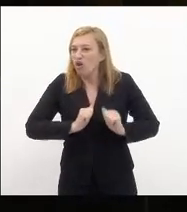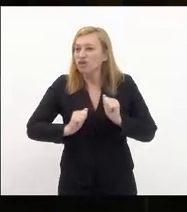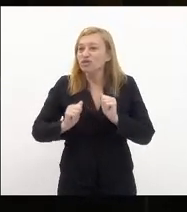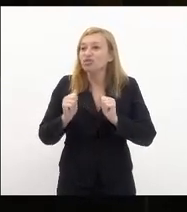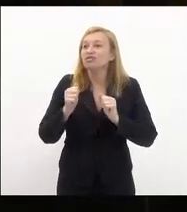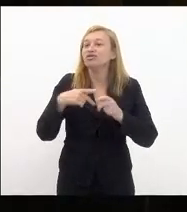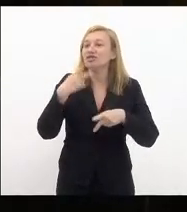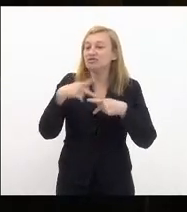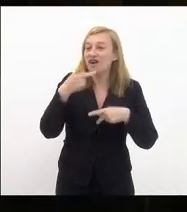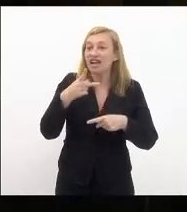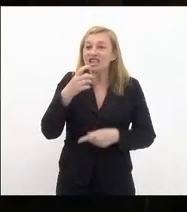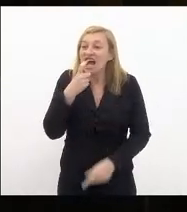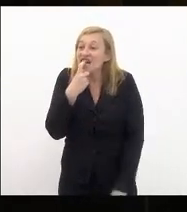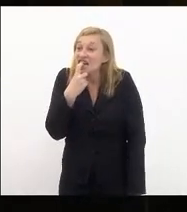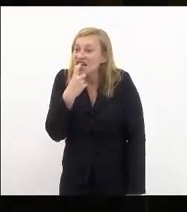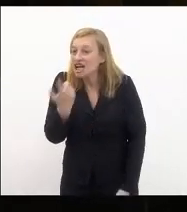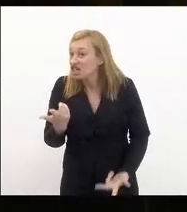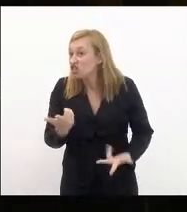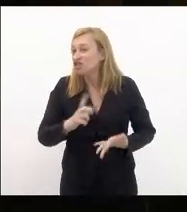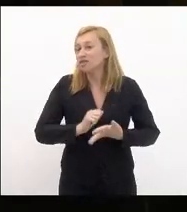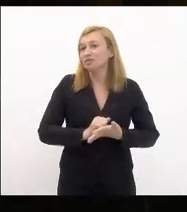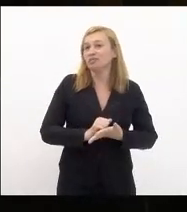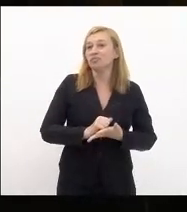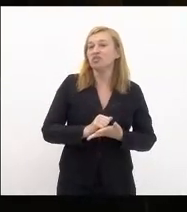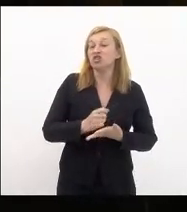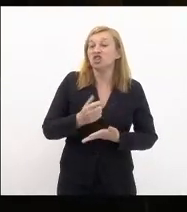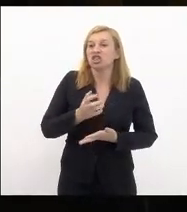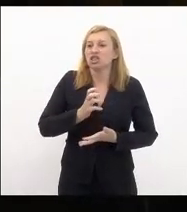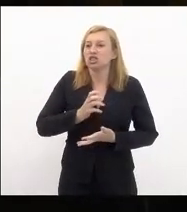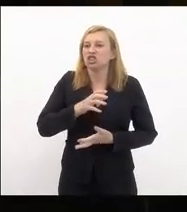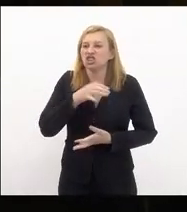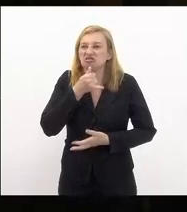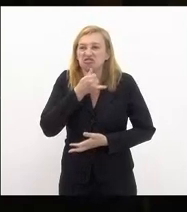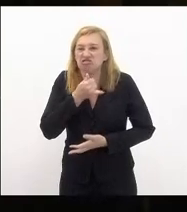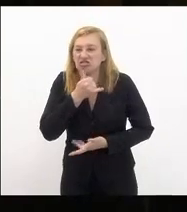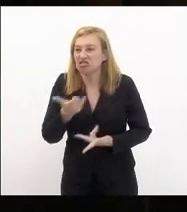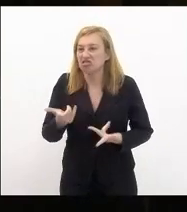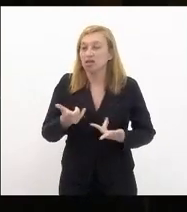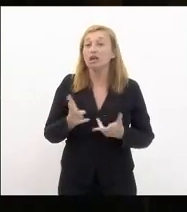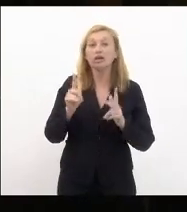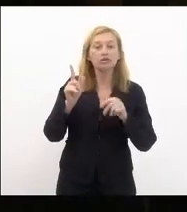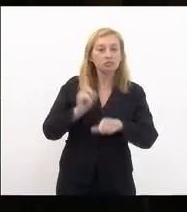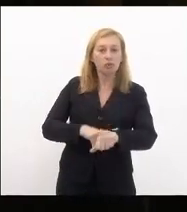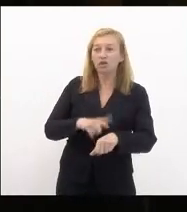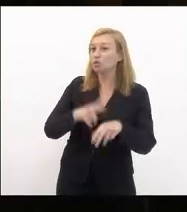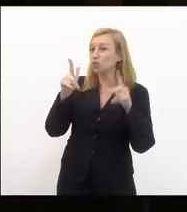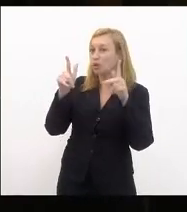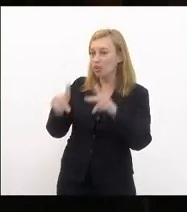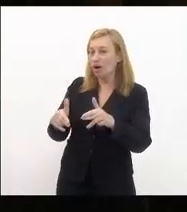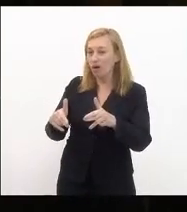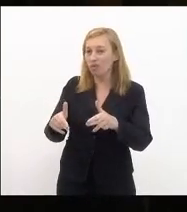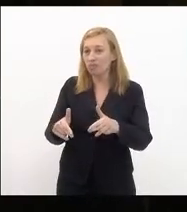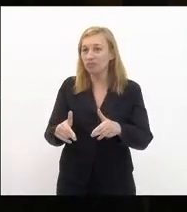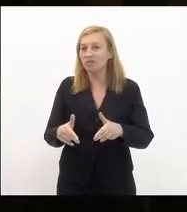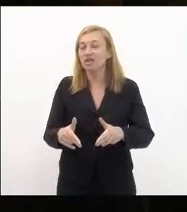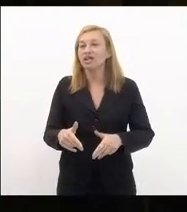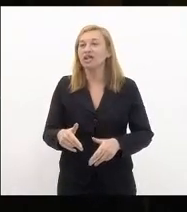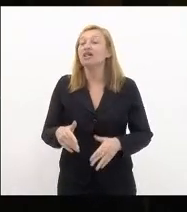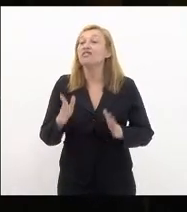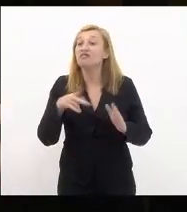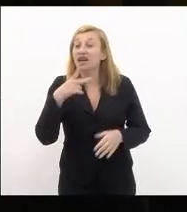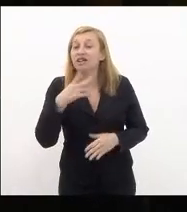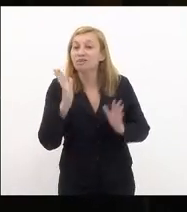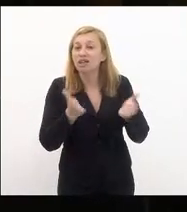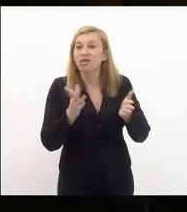discurso de inveja um discurso de rancor nesse mesmo momento em que façamos agora